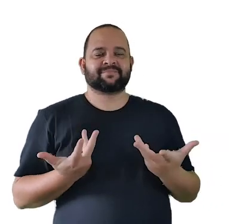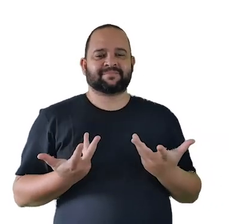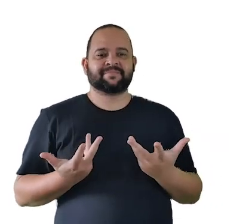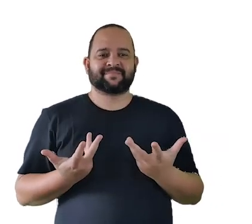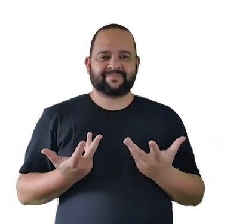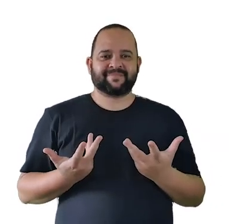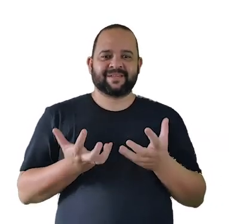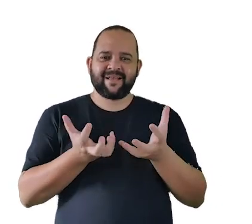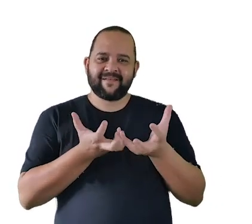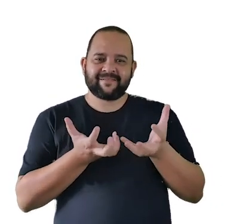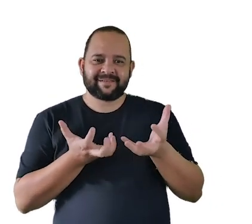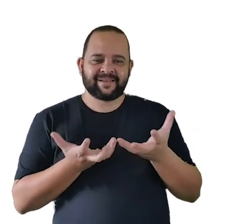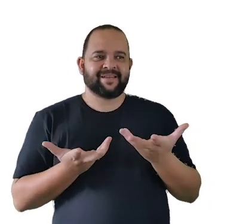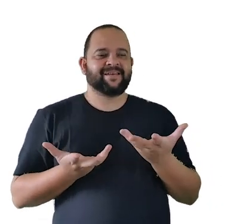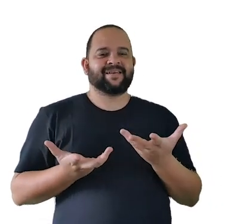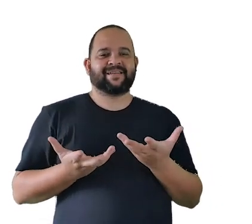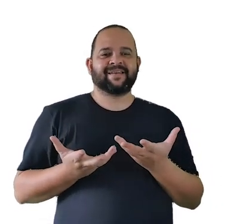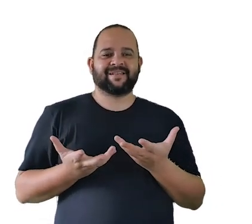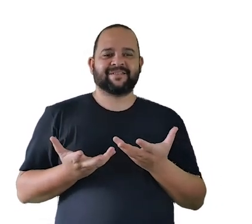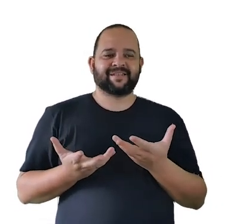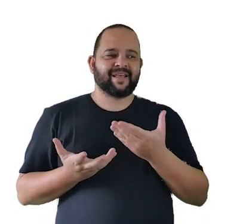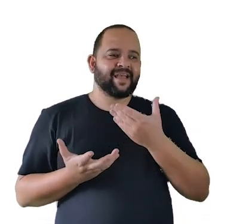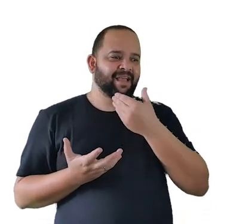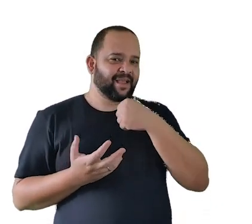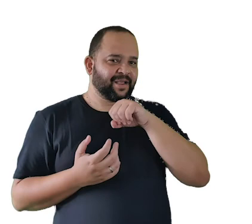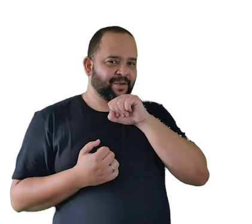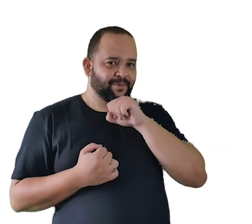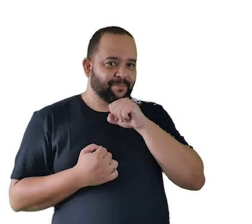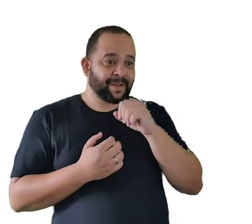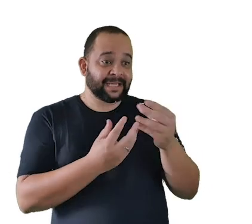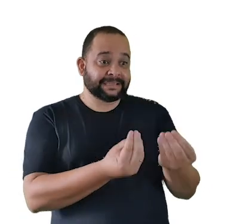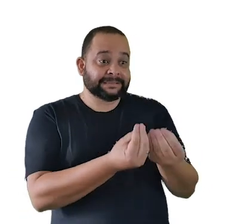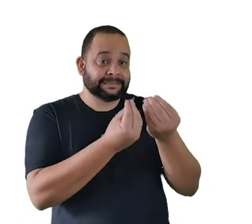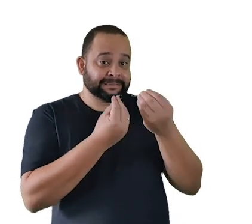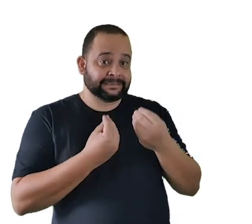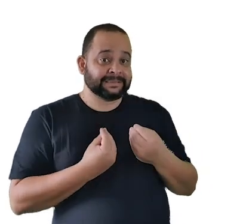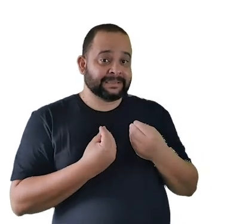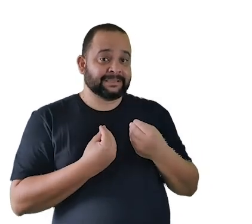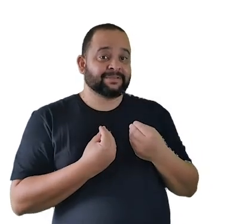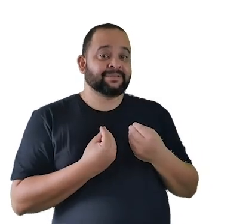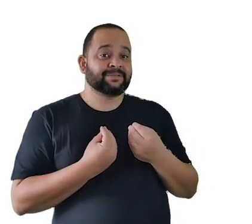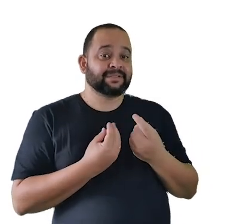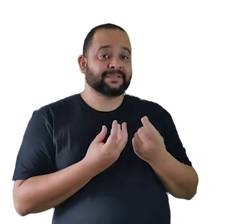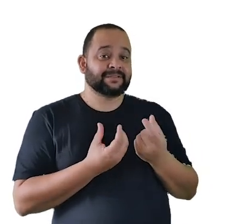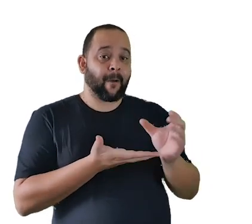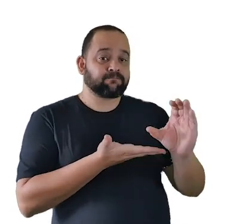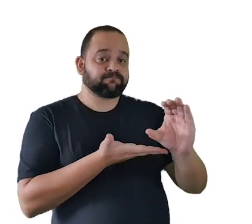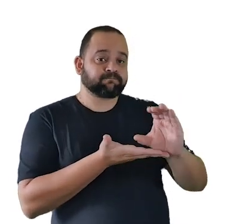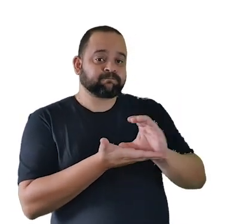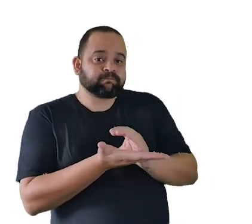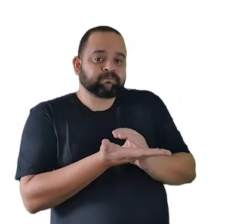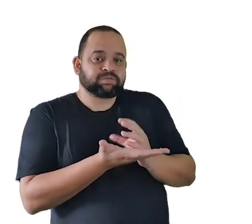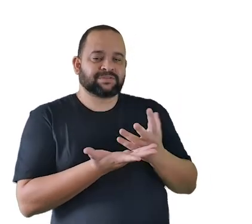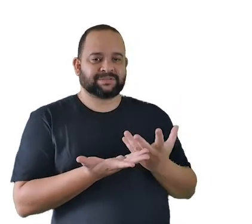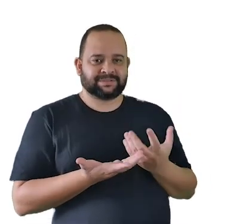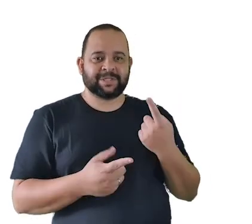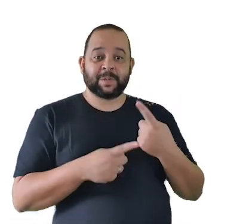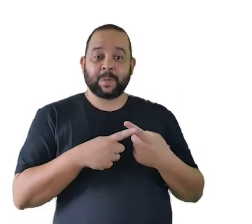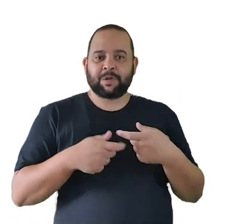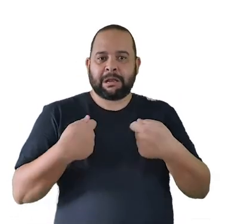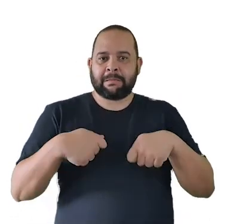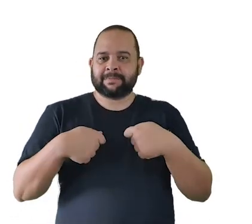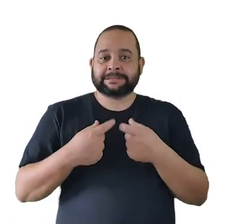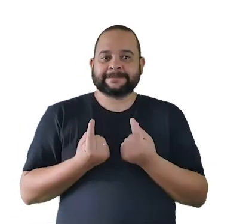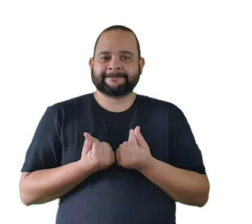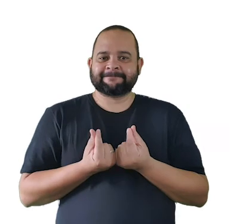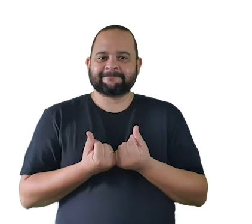mimo ela está querendo pelo amor de Deus que o pai dê a fortuna para ela deixa a fortuna para ela herança para ela porque ela precisa